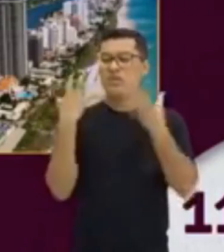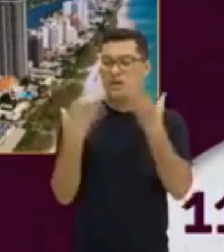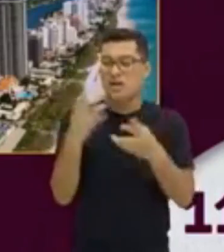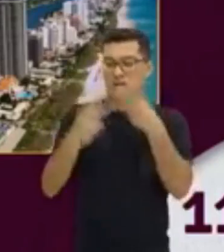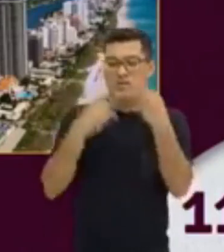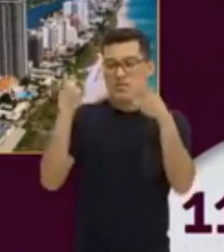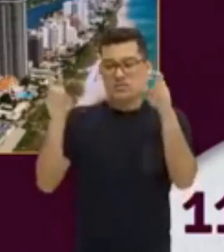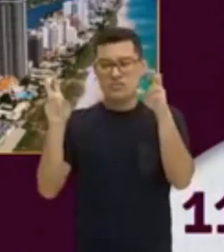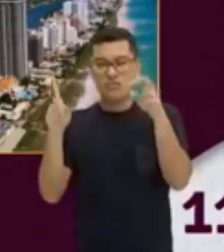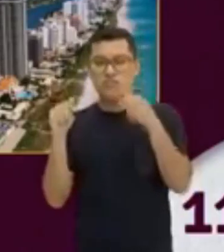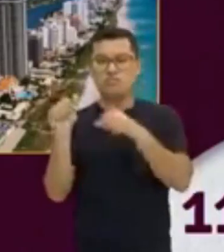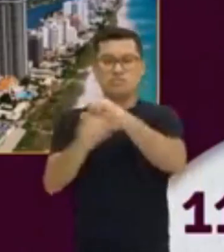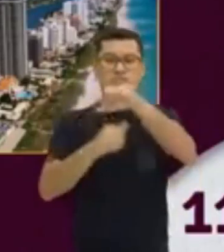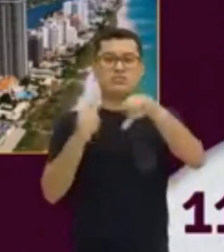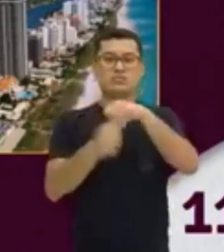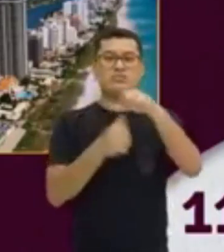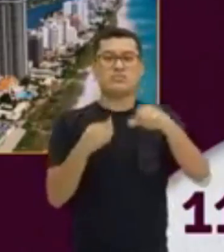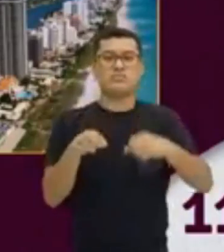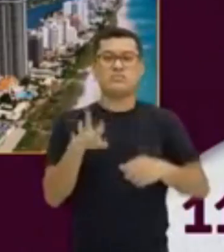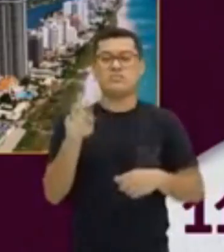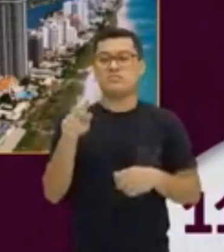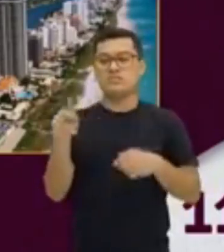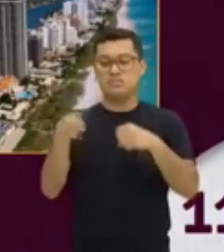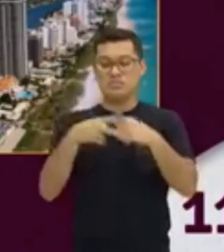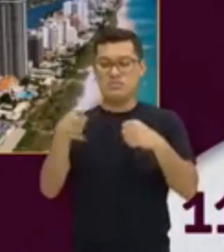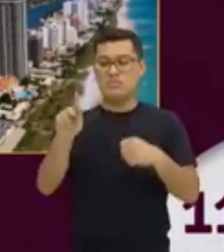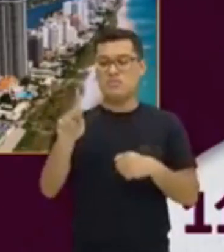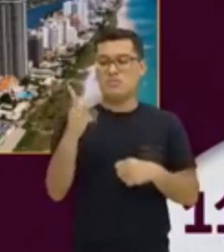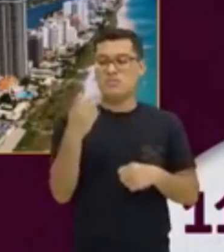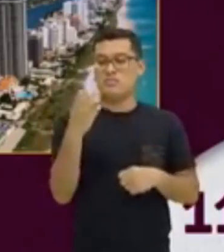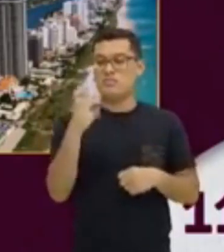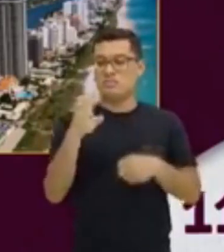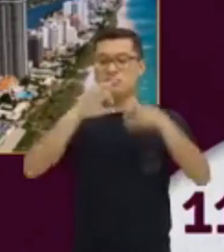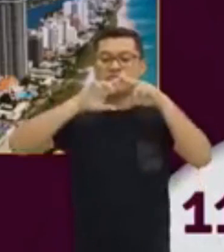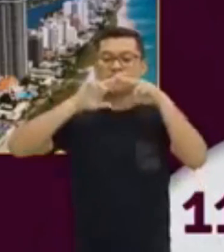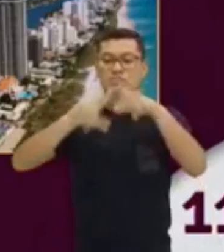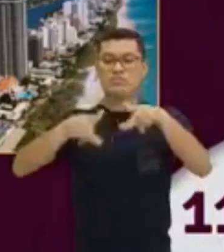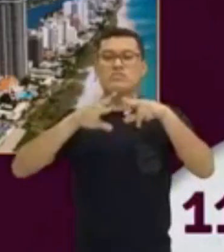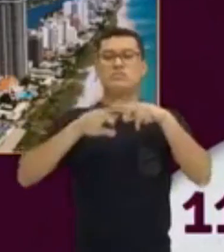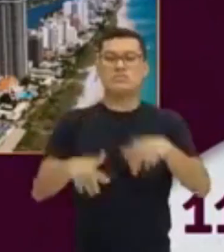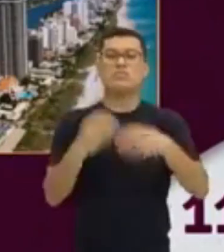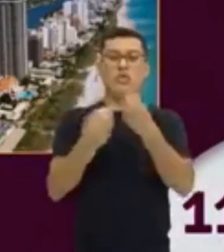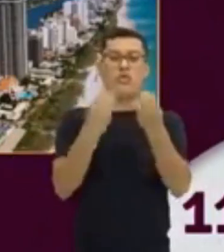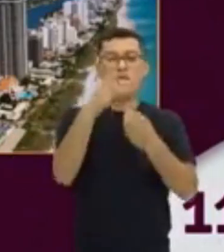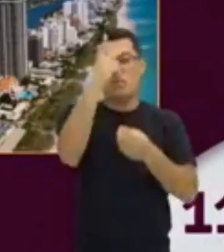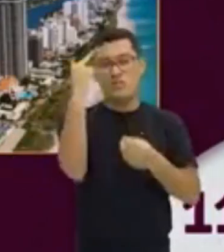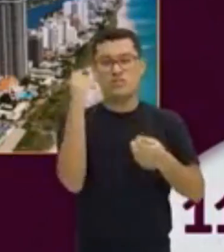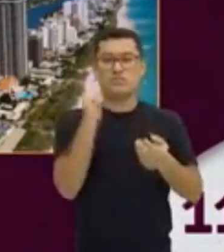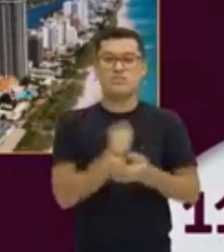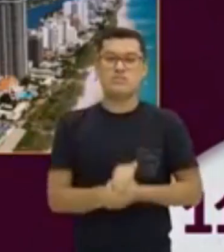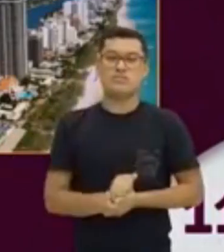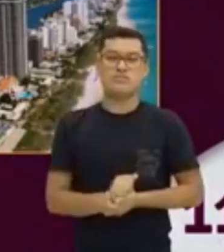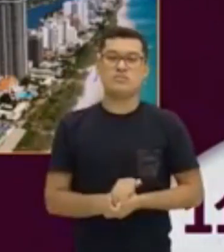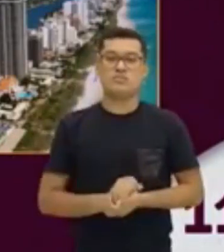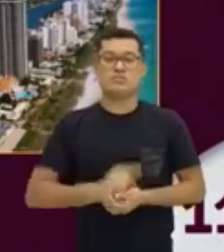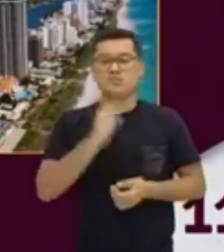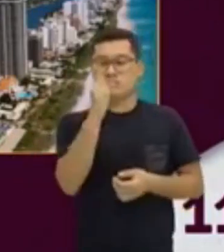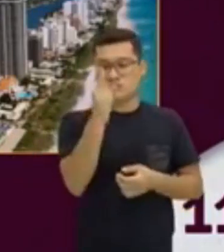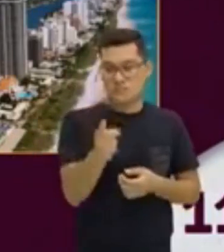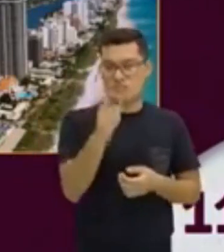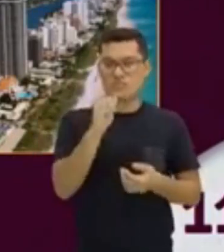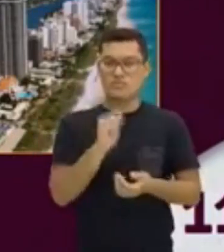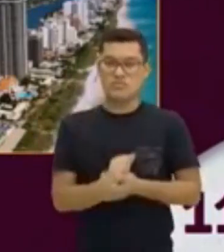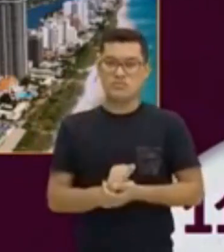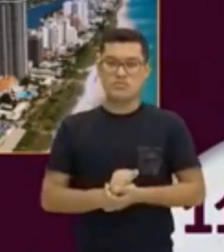substituir pelo pronome he. Olha só a diferença. Como pessoa, ele é. Ele é